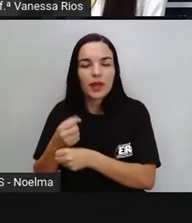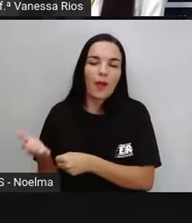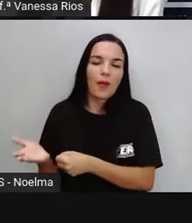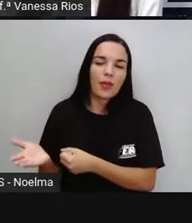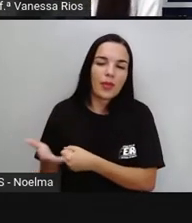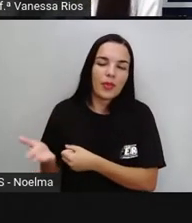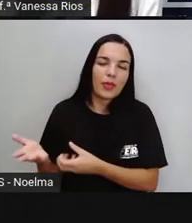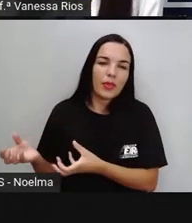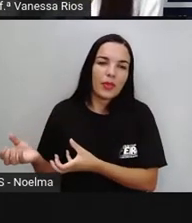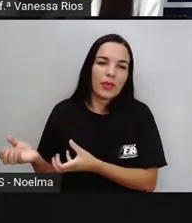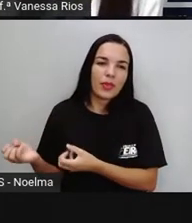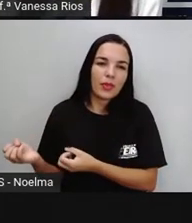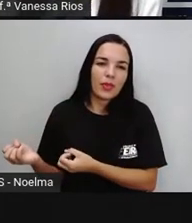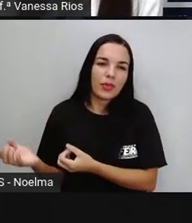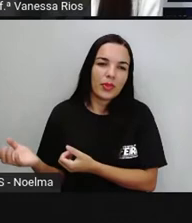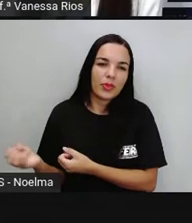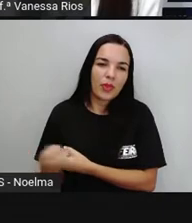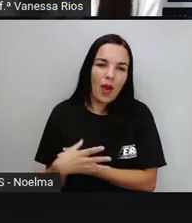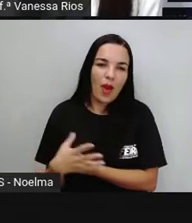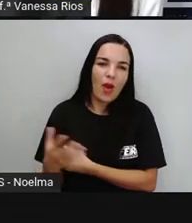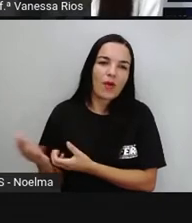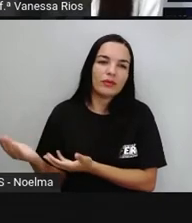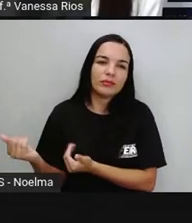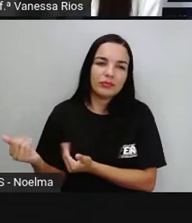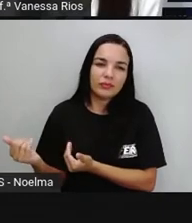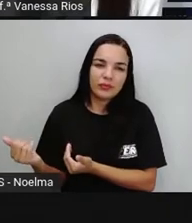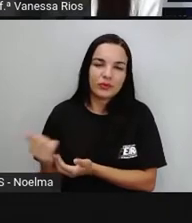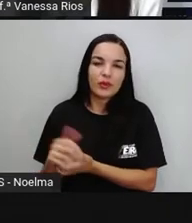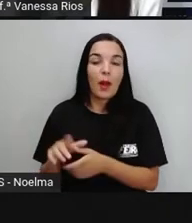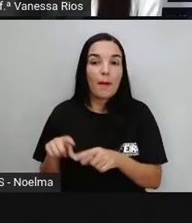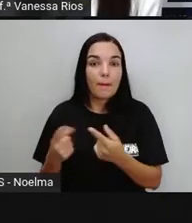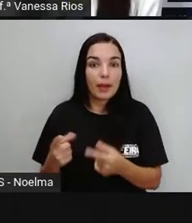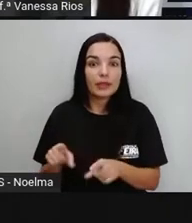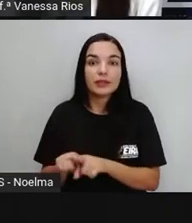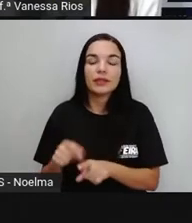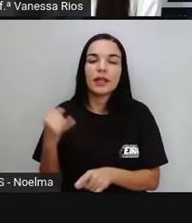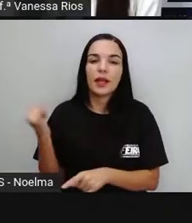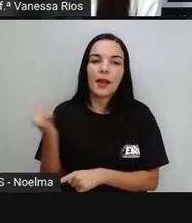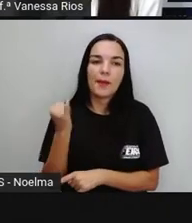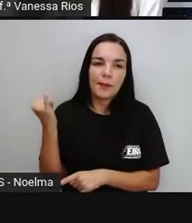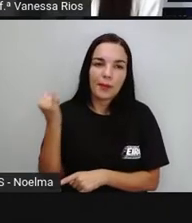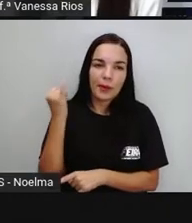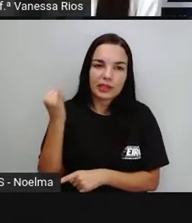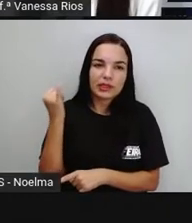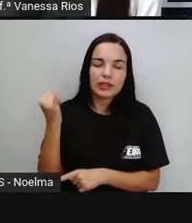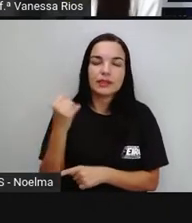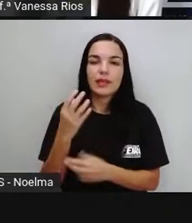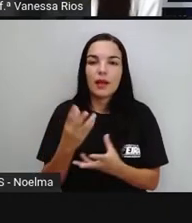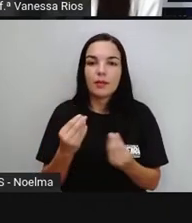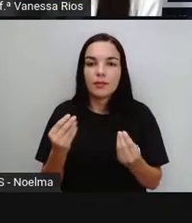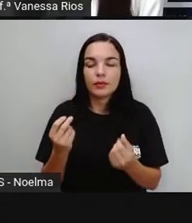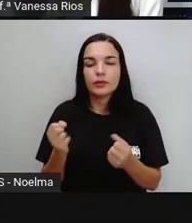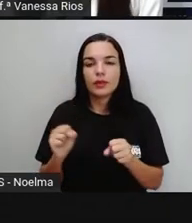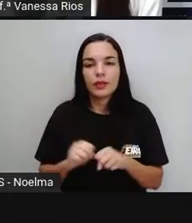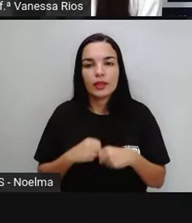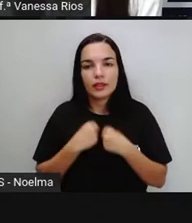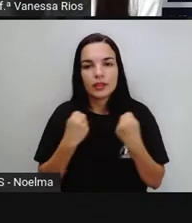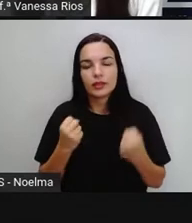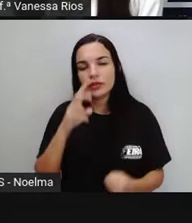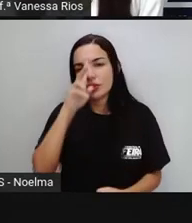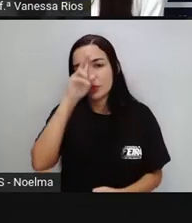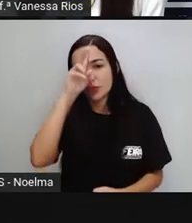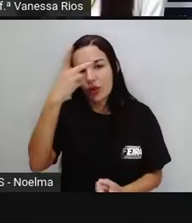observar aí que são monumentos importantes para a história de Feira de Santana, né? Com história, com cultura, com